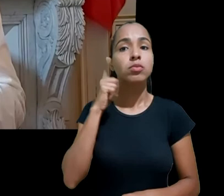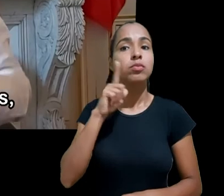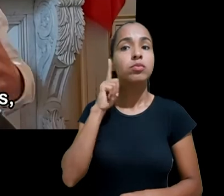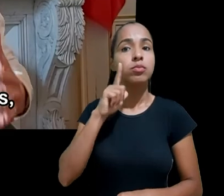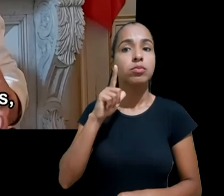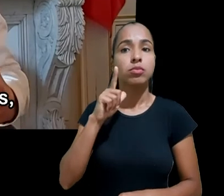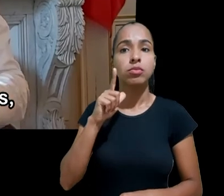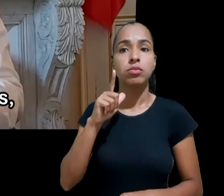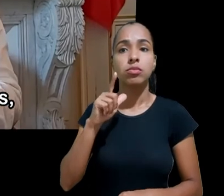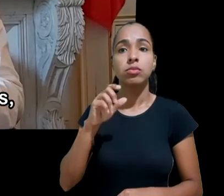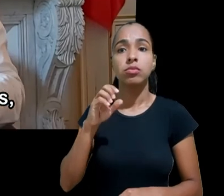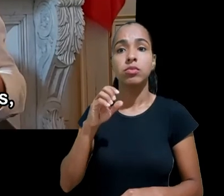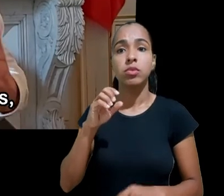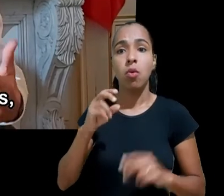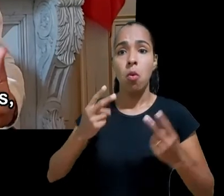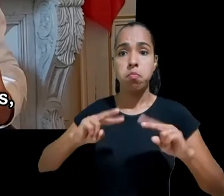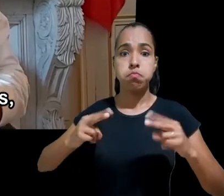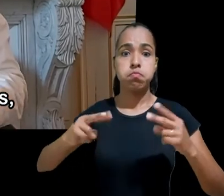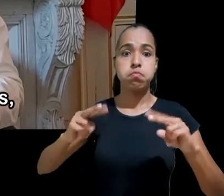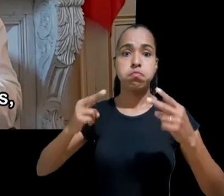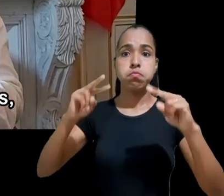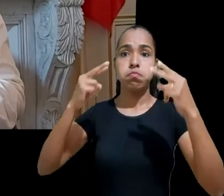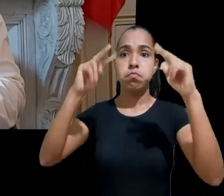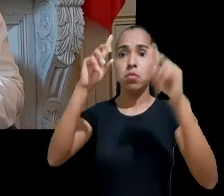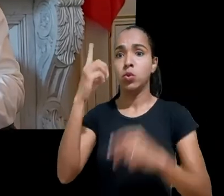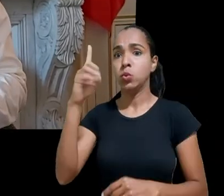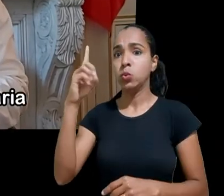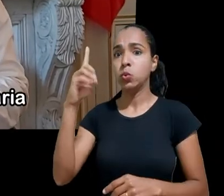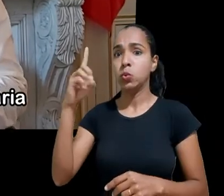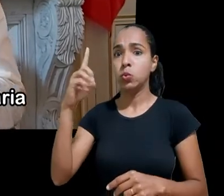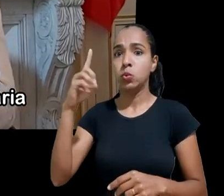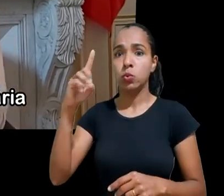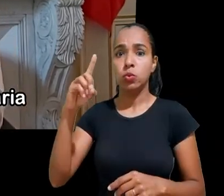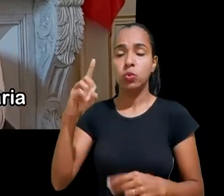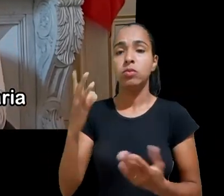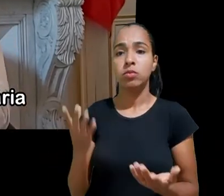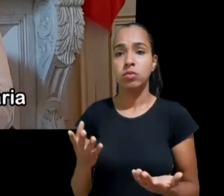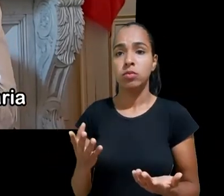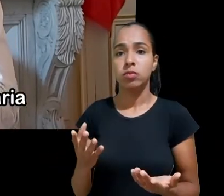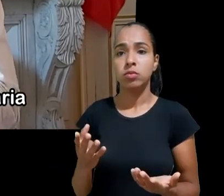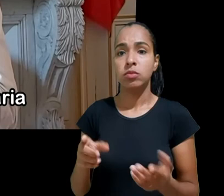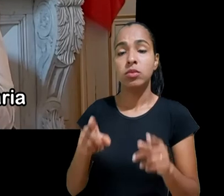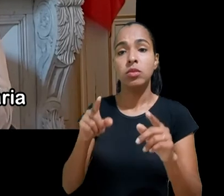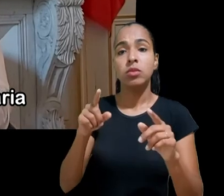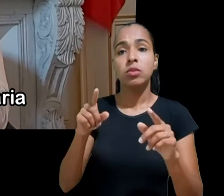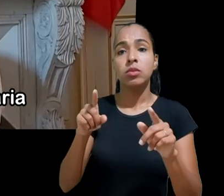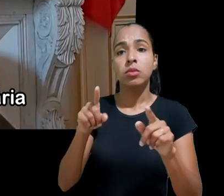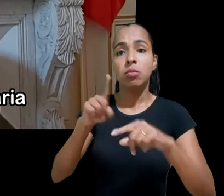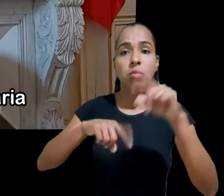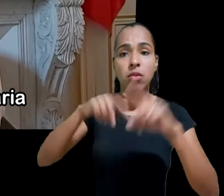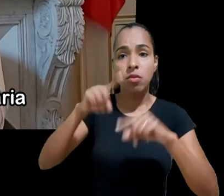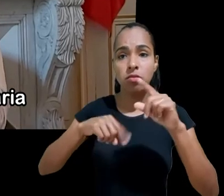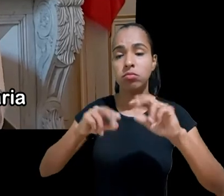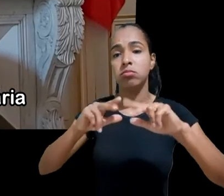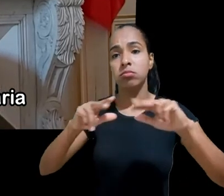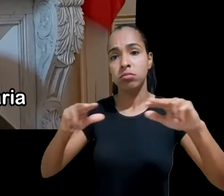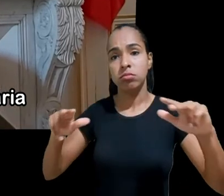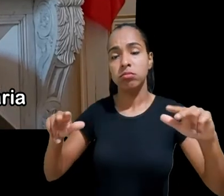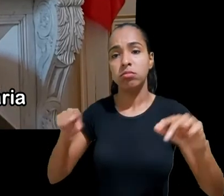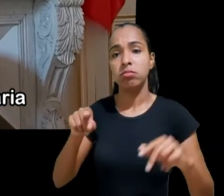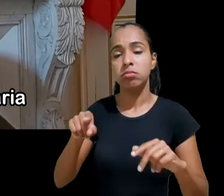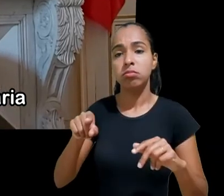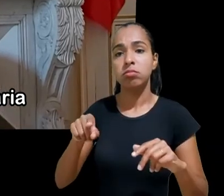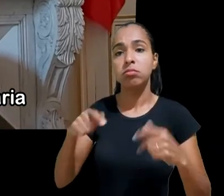dólares pela monetização e pela promoção dos produtos seja protegido guardado em uma conta bancária que ela